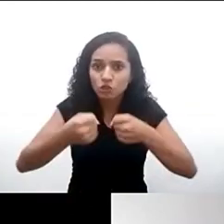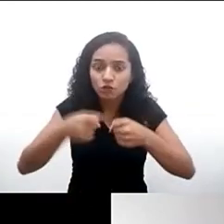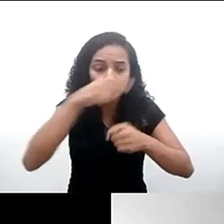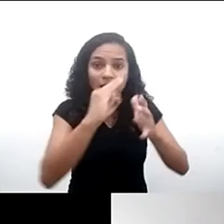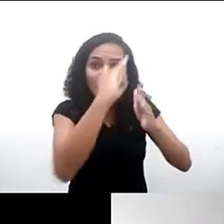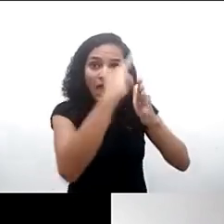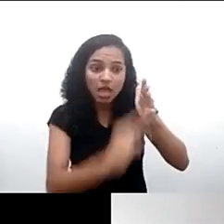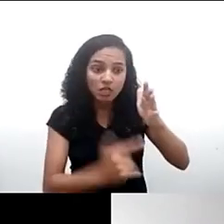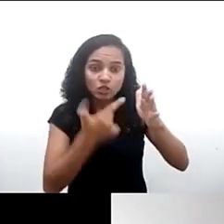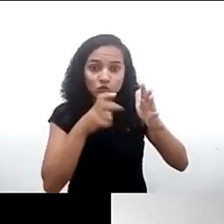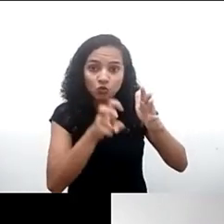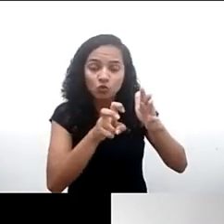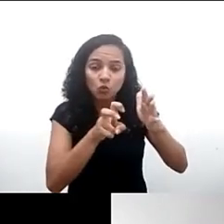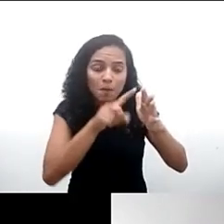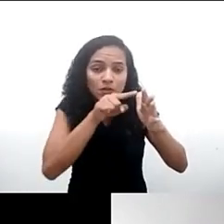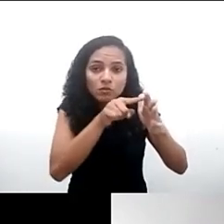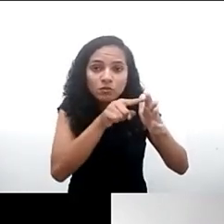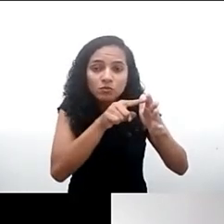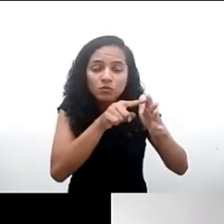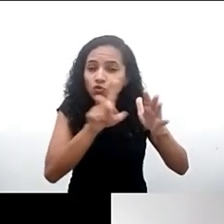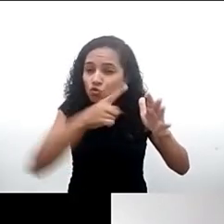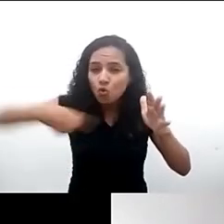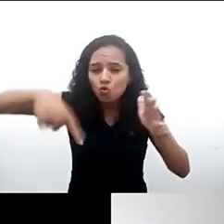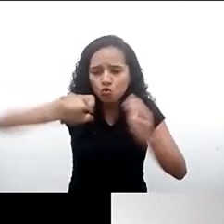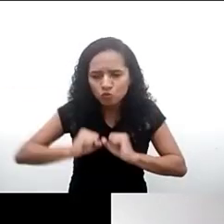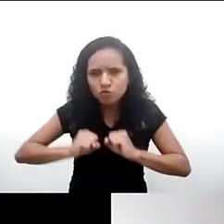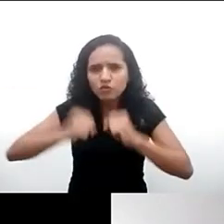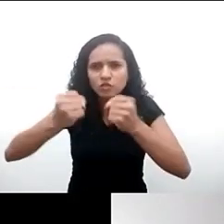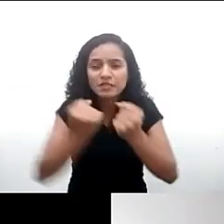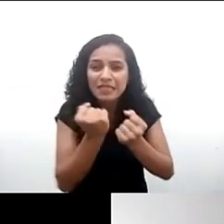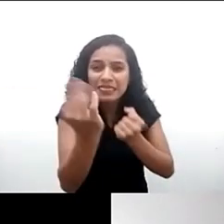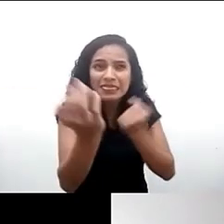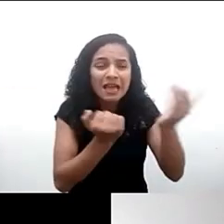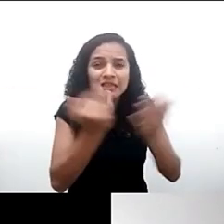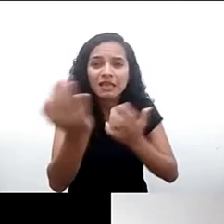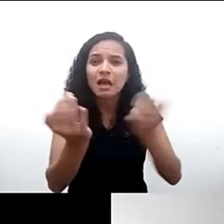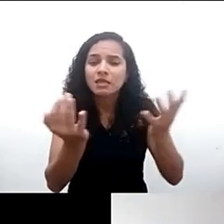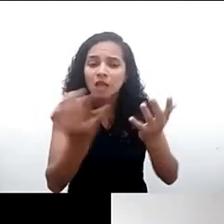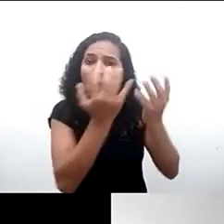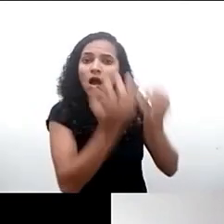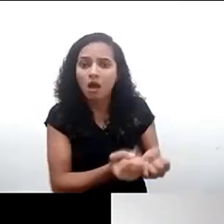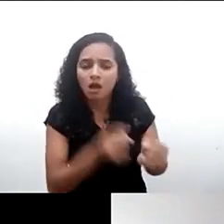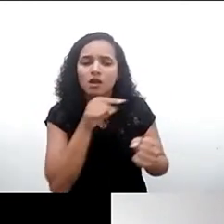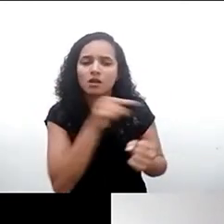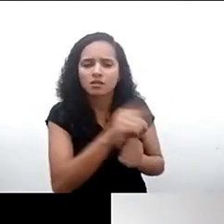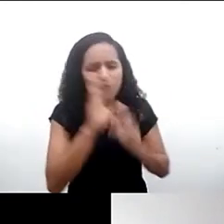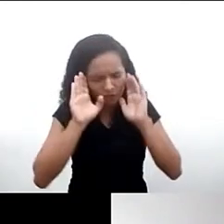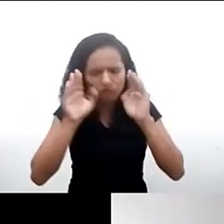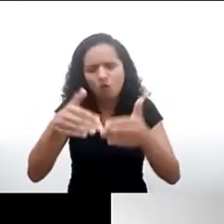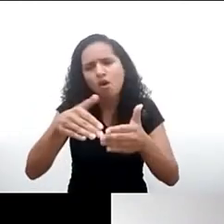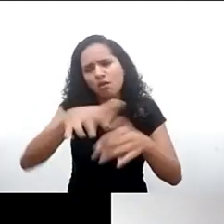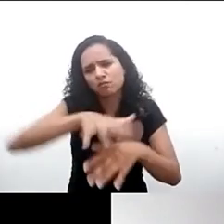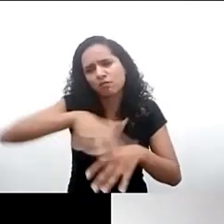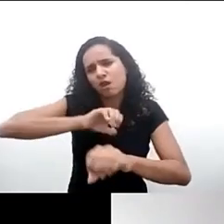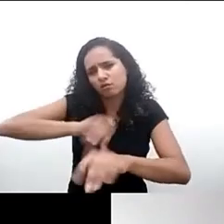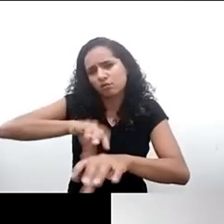seja considerado nos seus diversos aspectos eu falei aqui principalmente da educação que é totalmente central